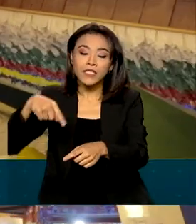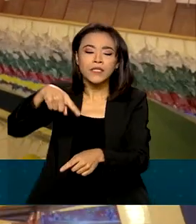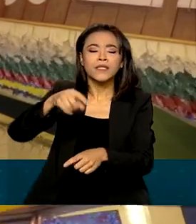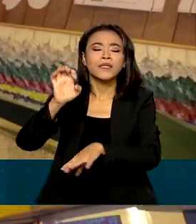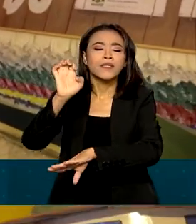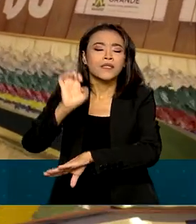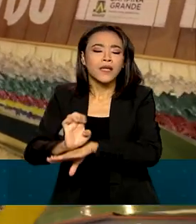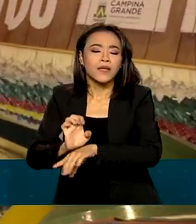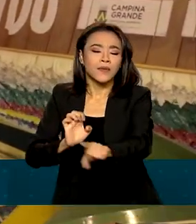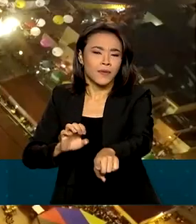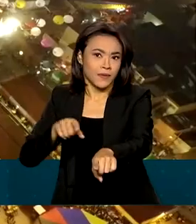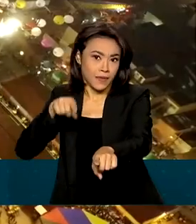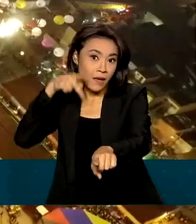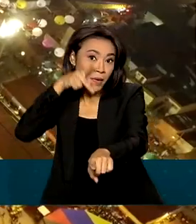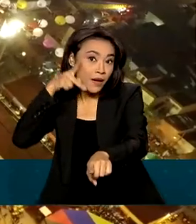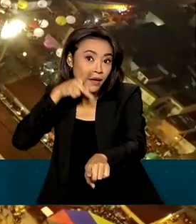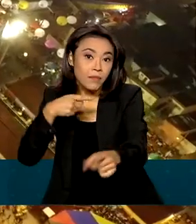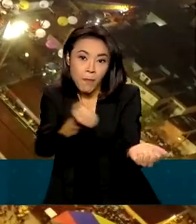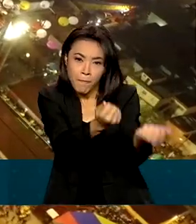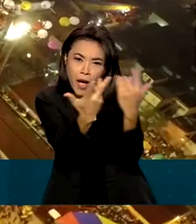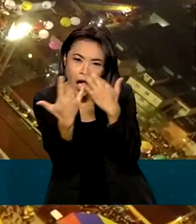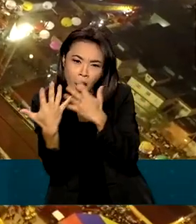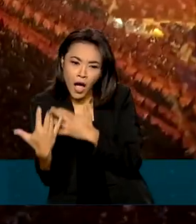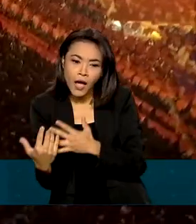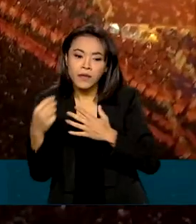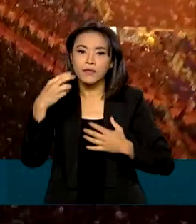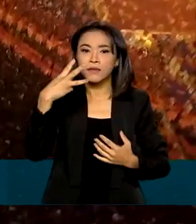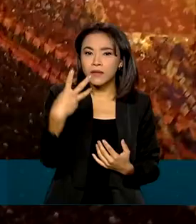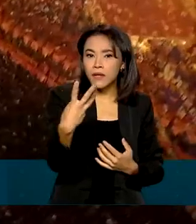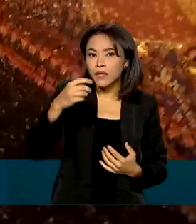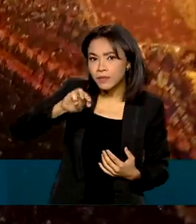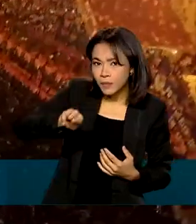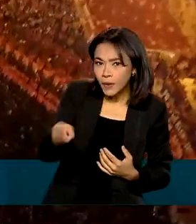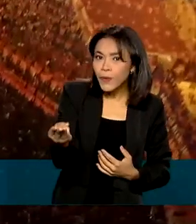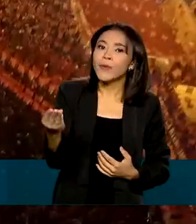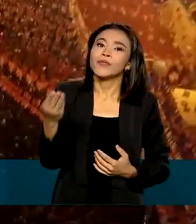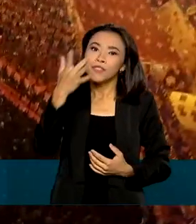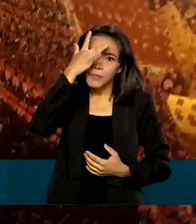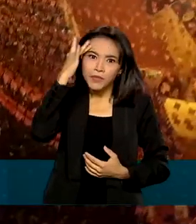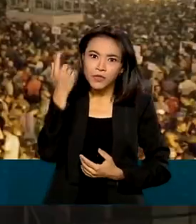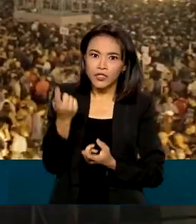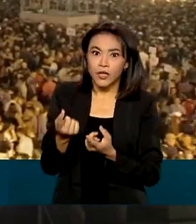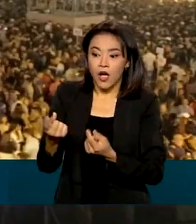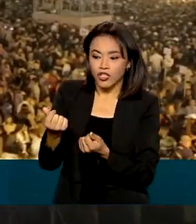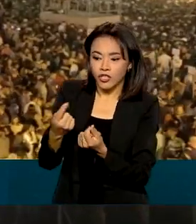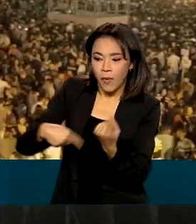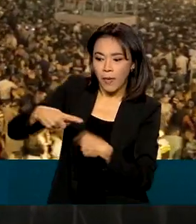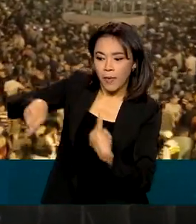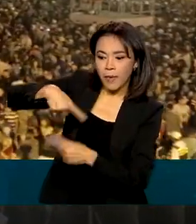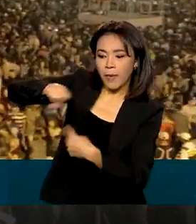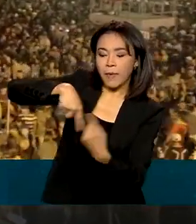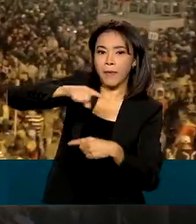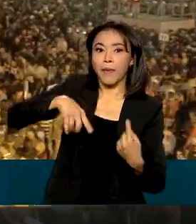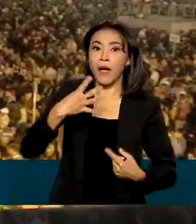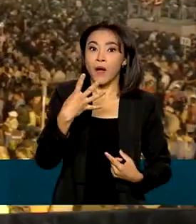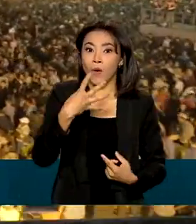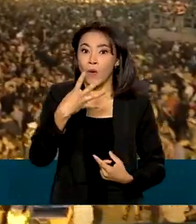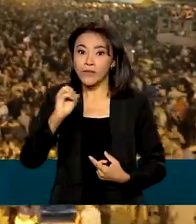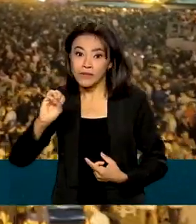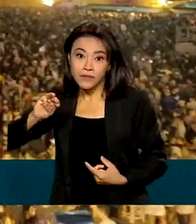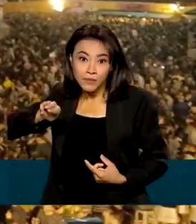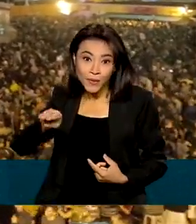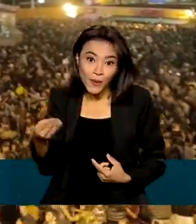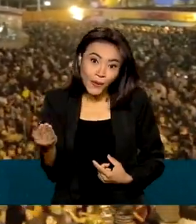estimativa de receber cerca de 3 milhões de pessoas, movimentando 400 milhões de reais